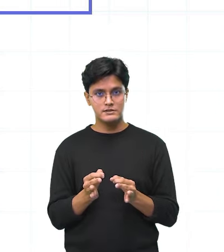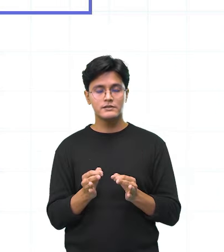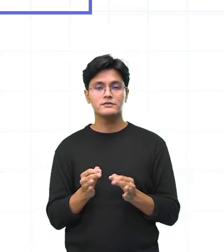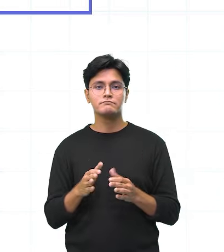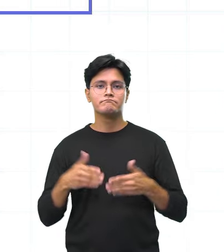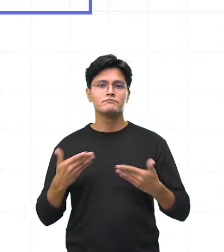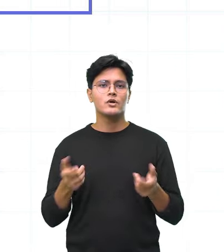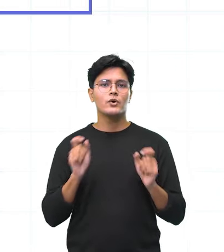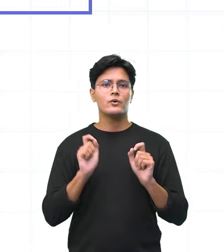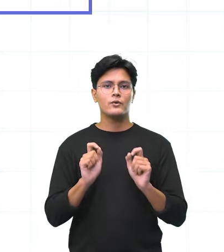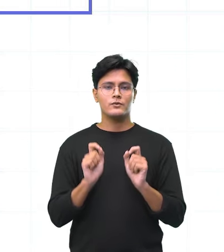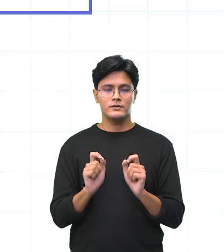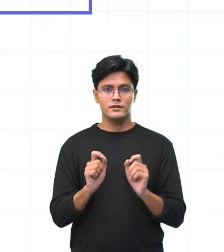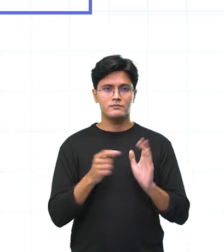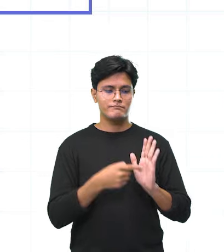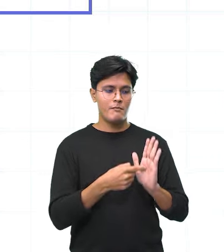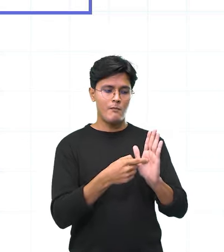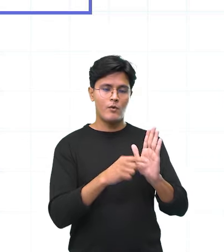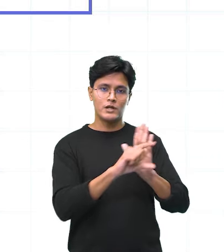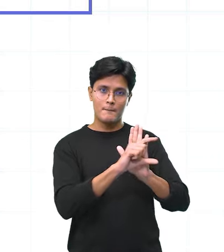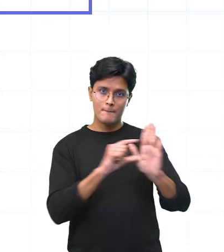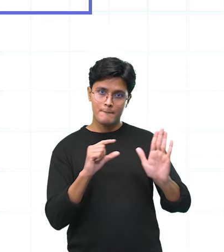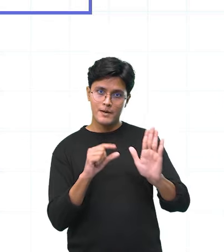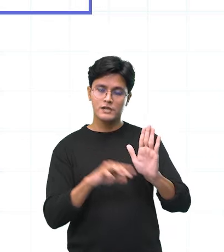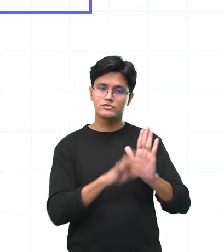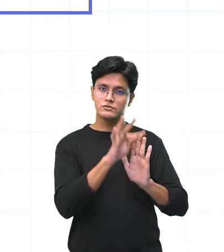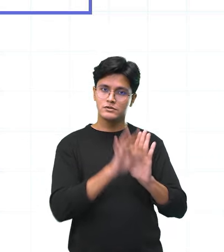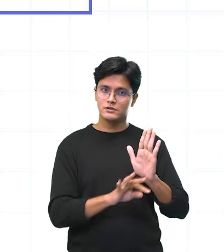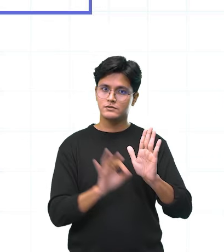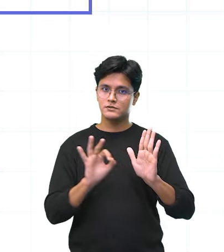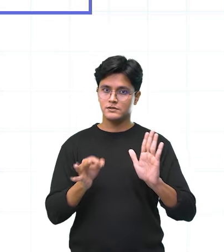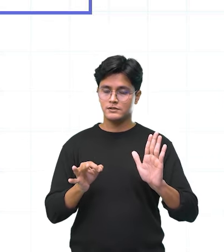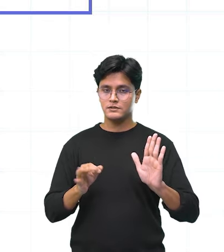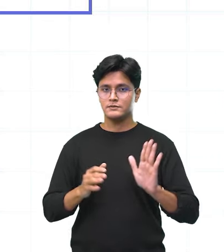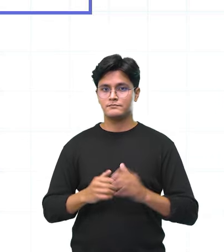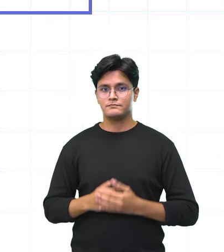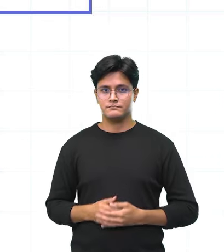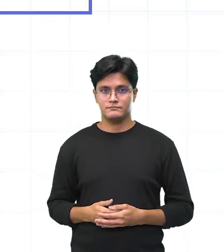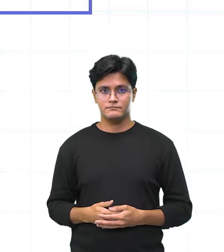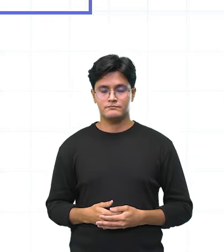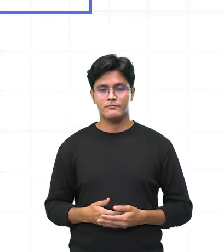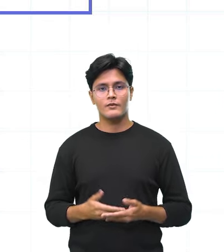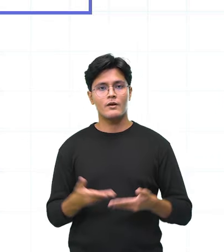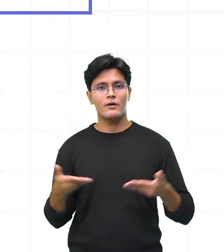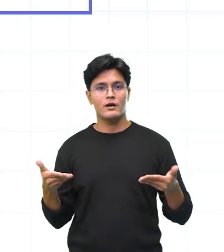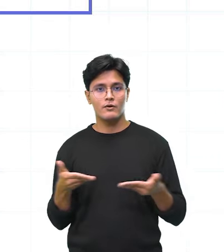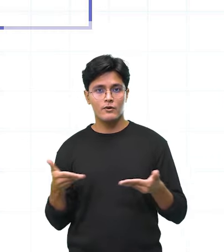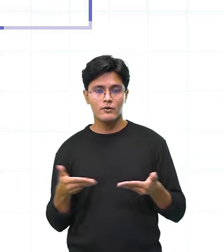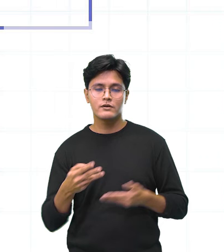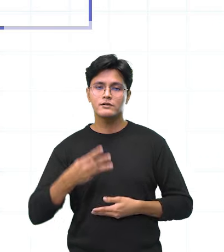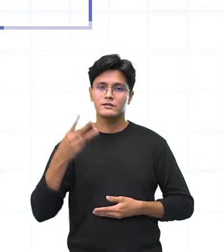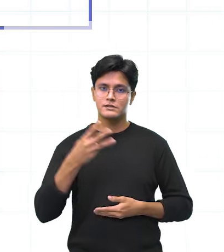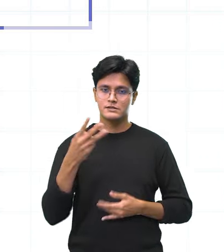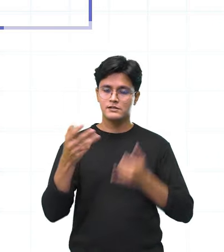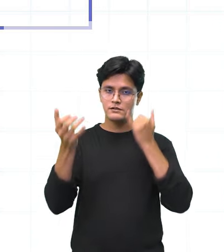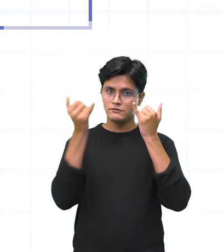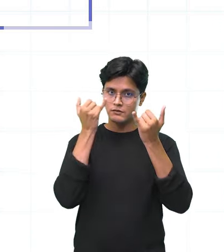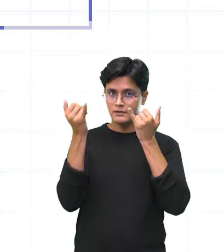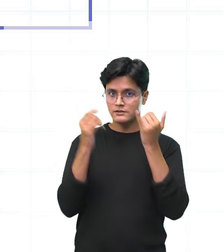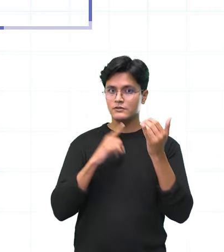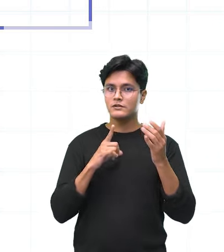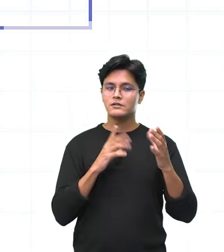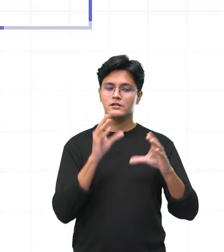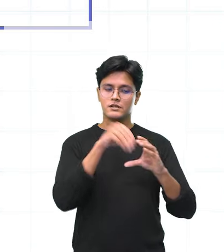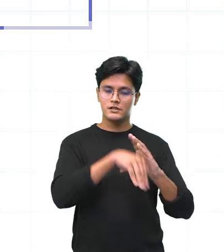e mostra um trecho do texto, ok? Vamos para a nossa terceira informação que está no